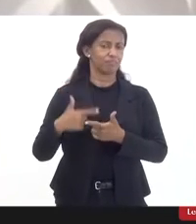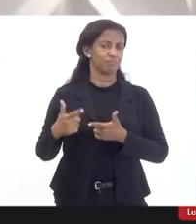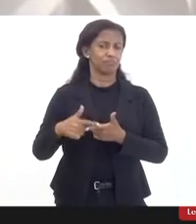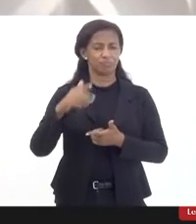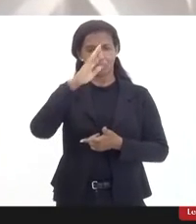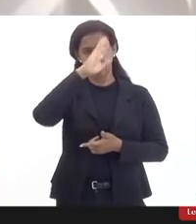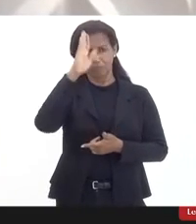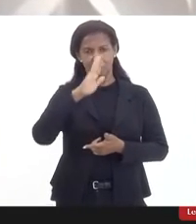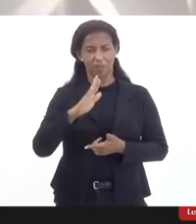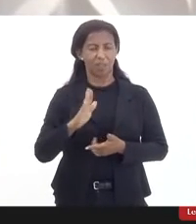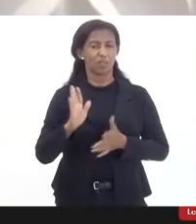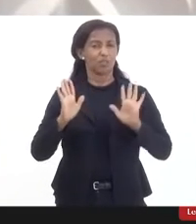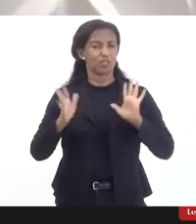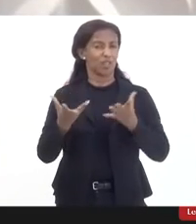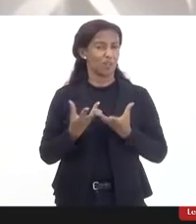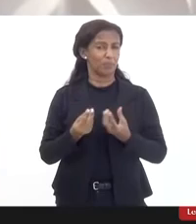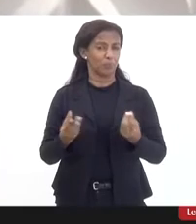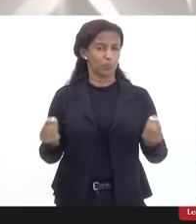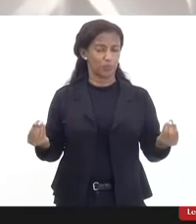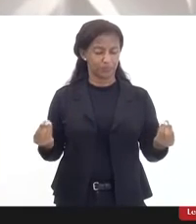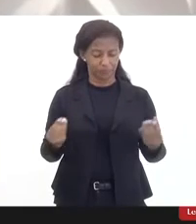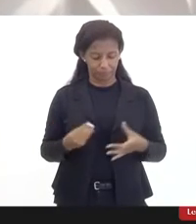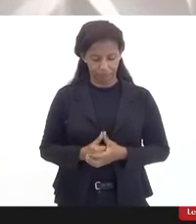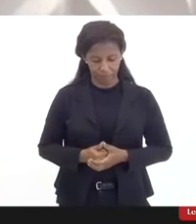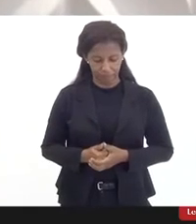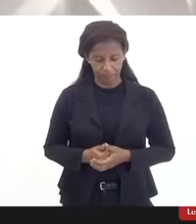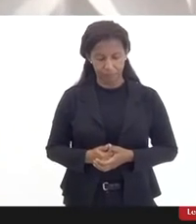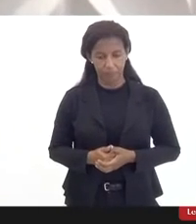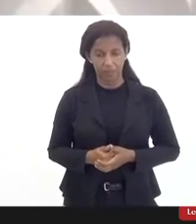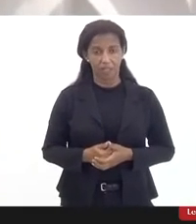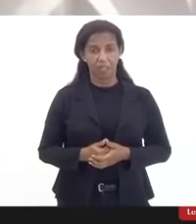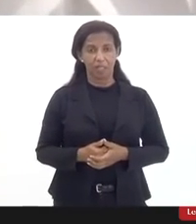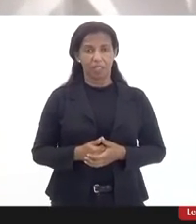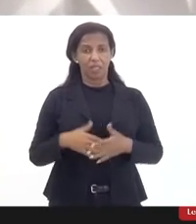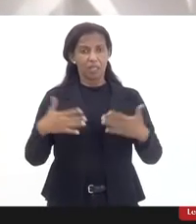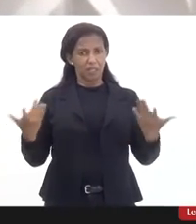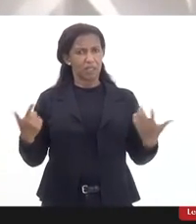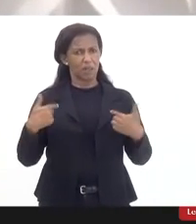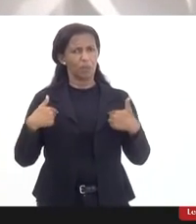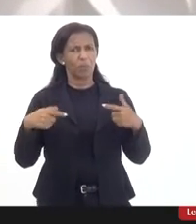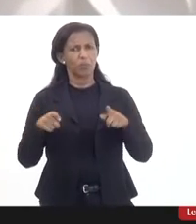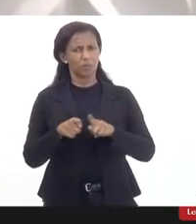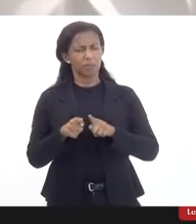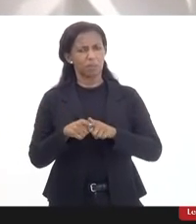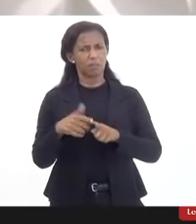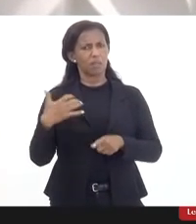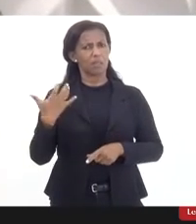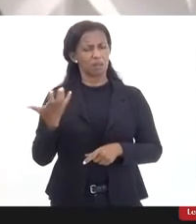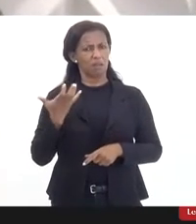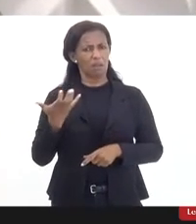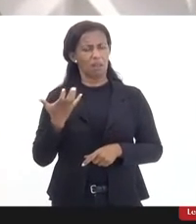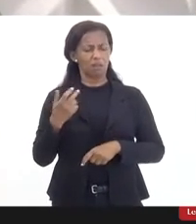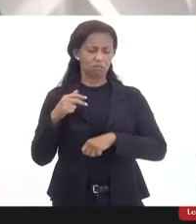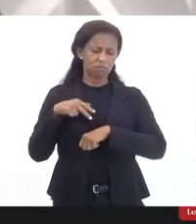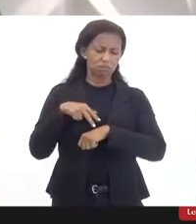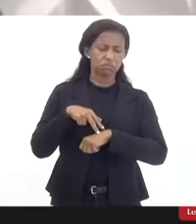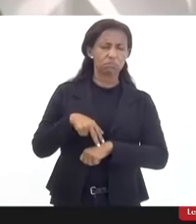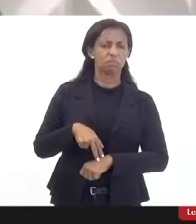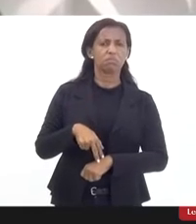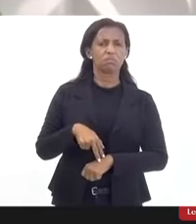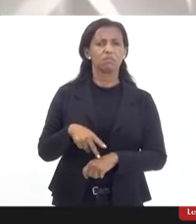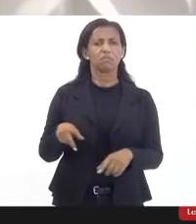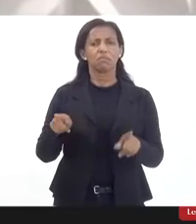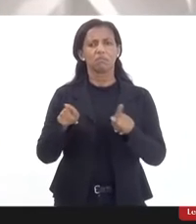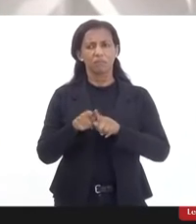Brasil, que já são muitos. Então, nossa disposição, inclusive, quero me colocar individualmente e